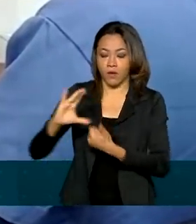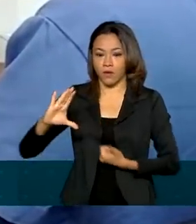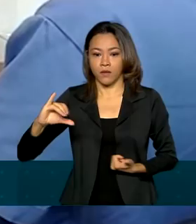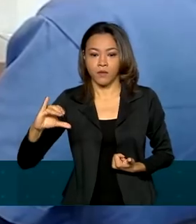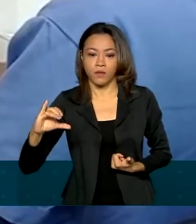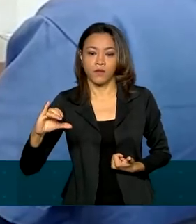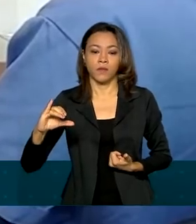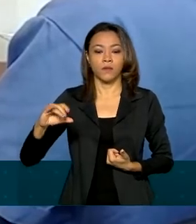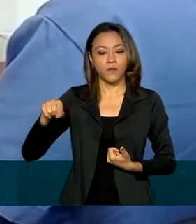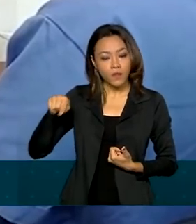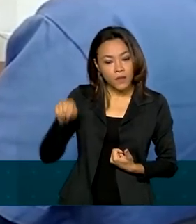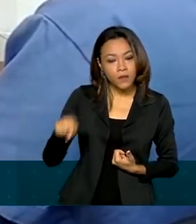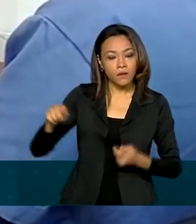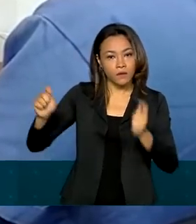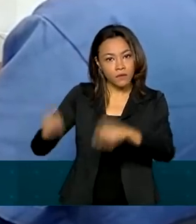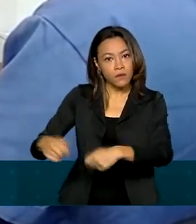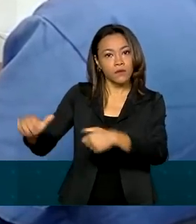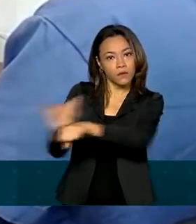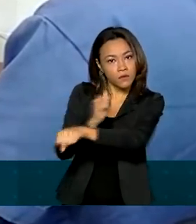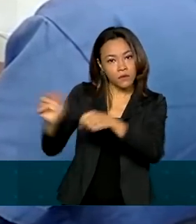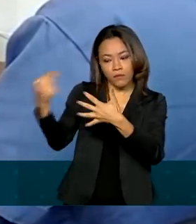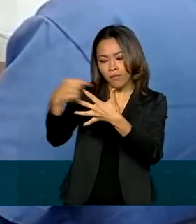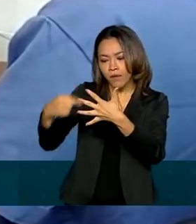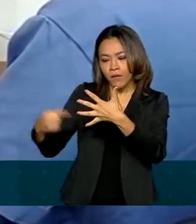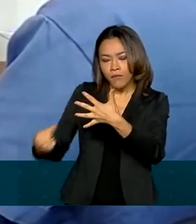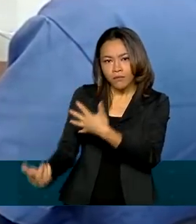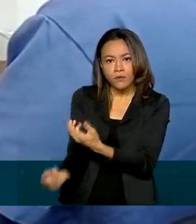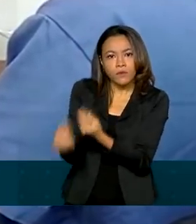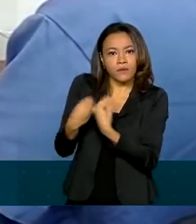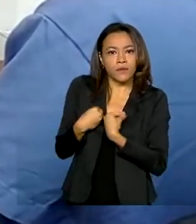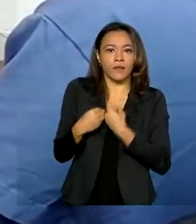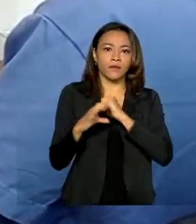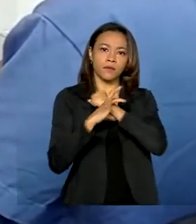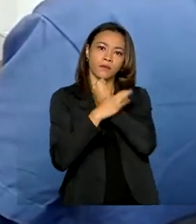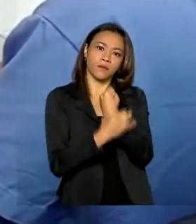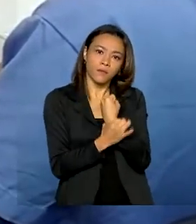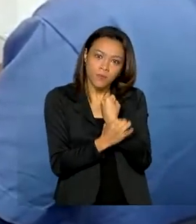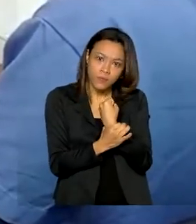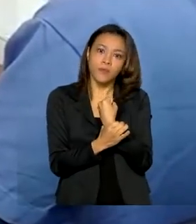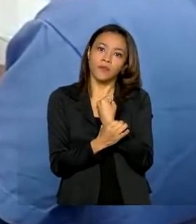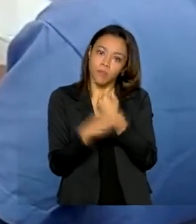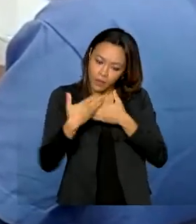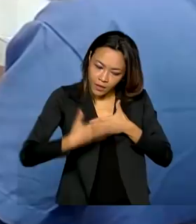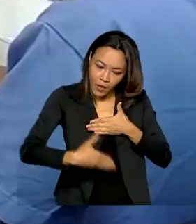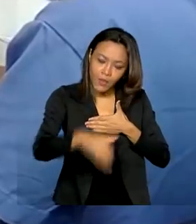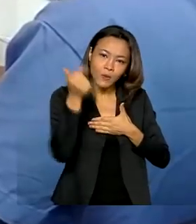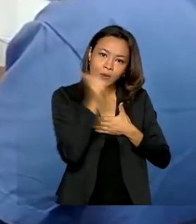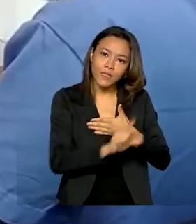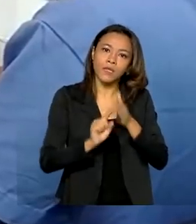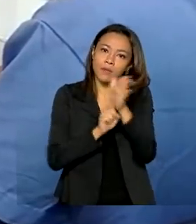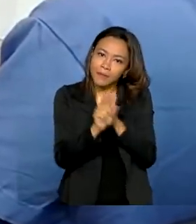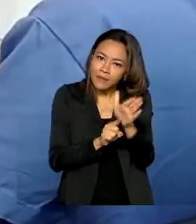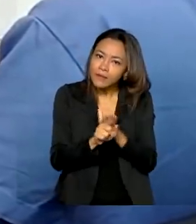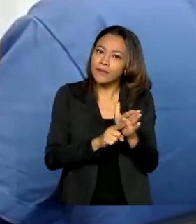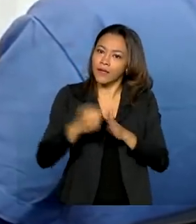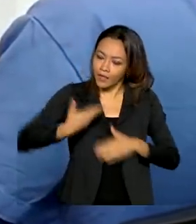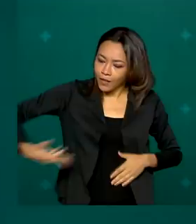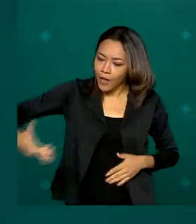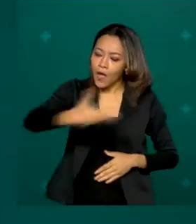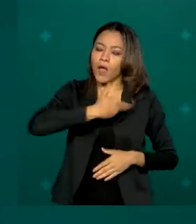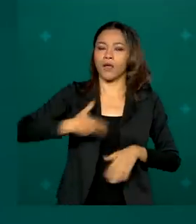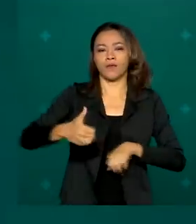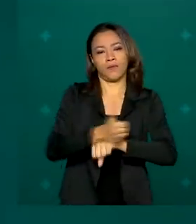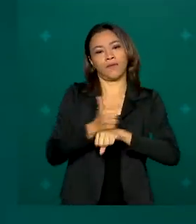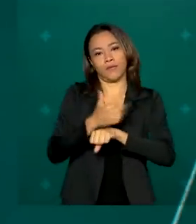àquilo que ela nos propicia, pode nos dar de segurança para desempenharmos a nossa função como profissionais de saúde.